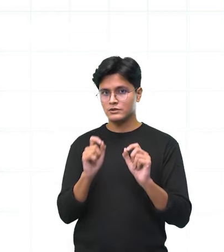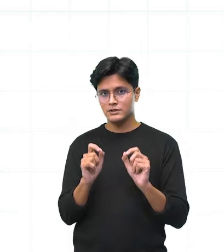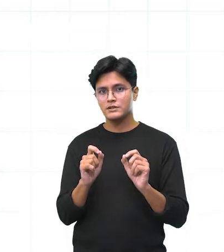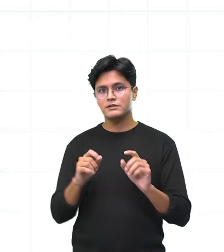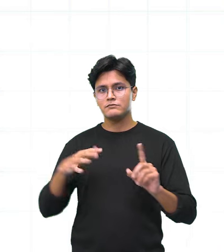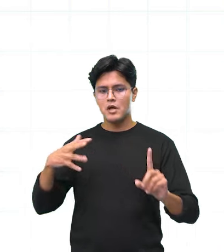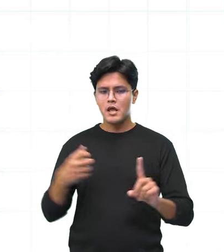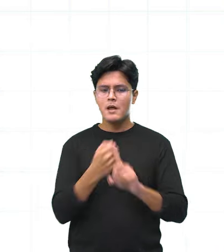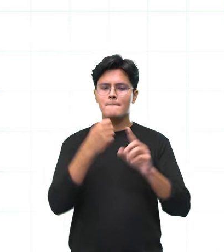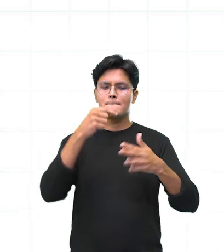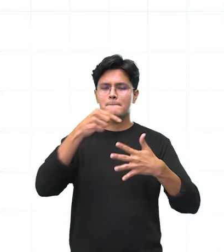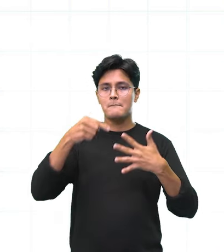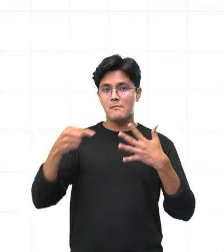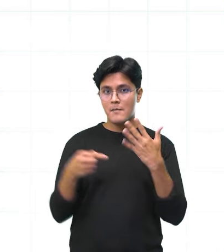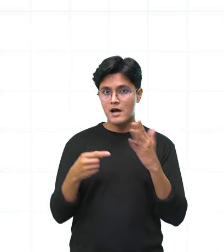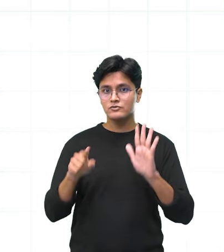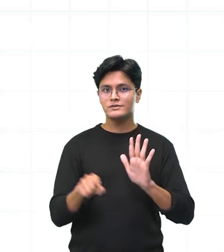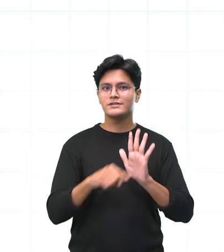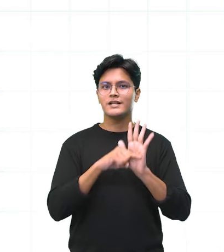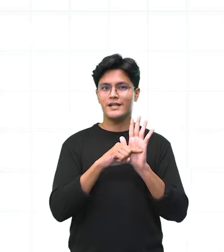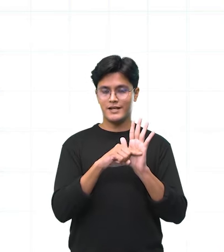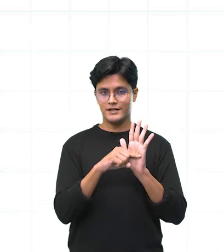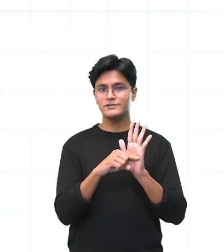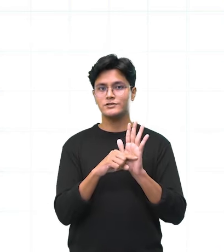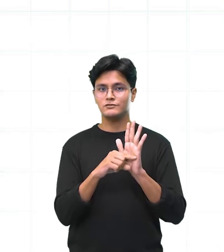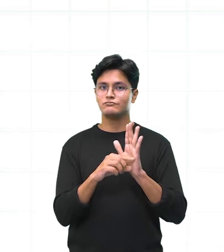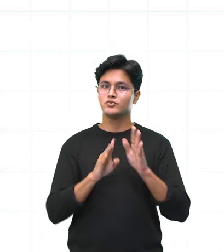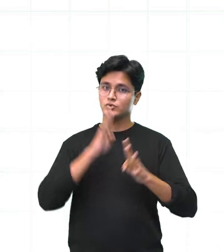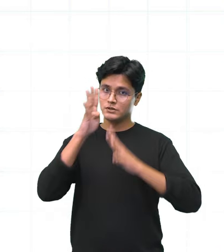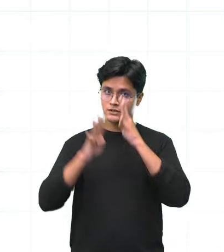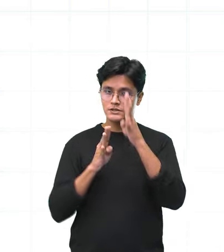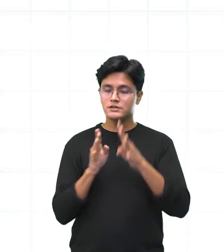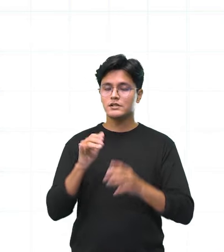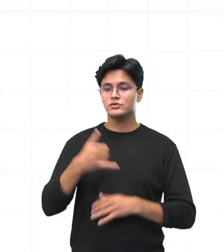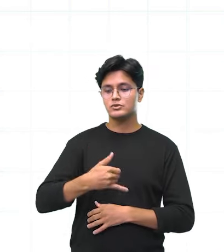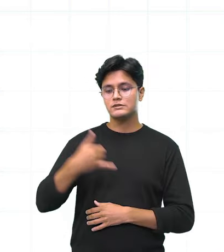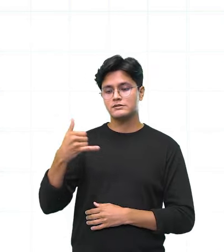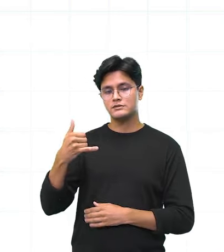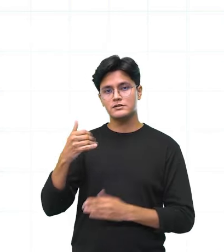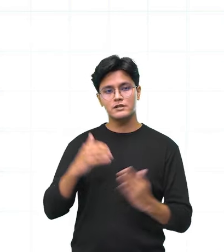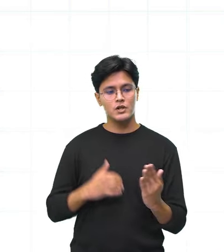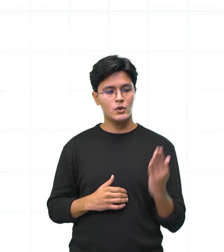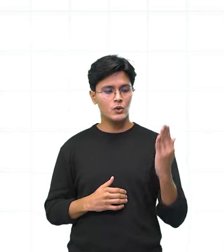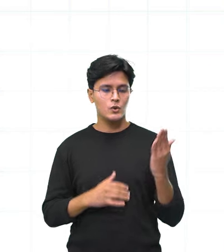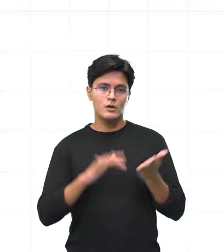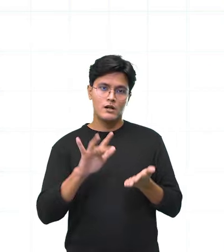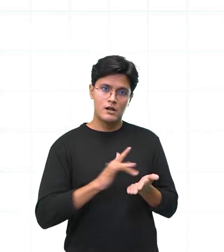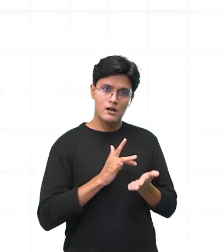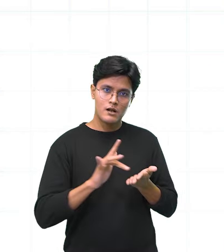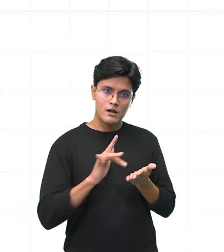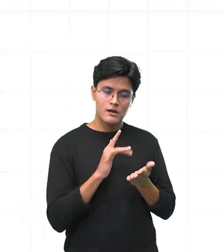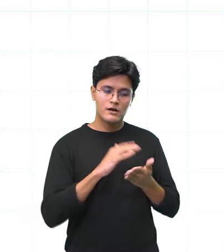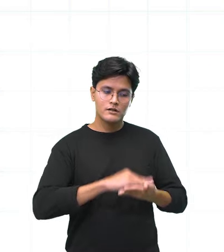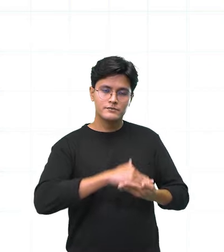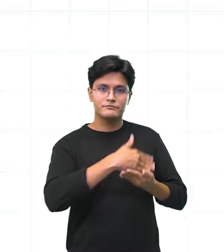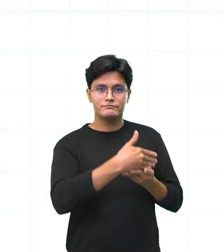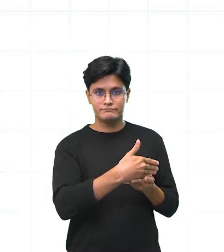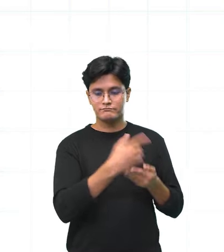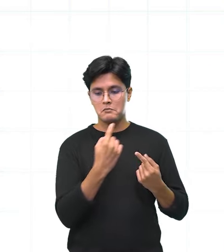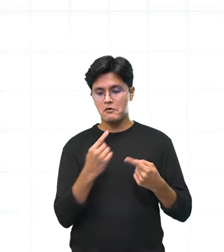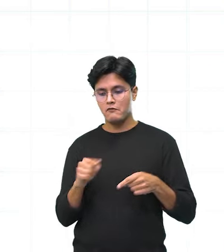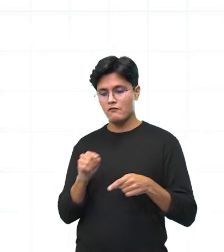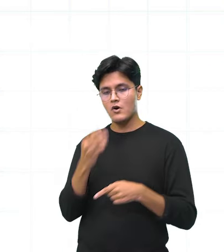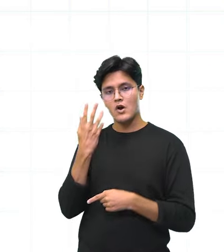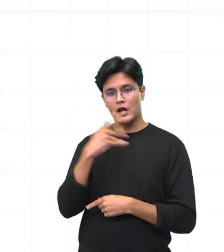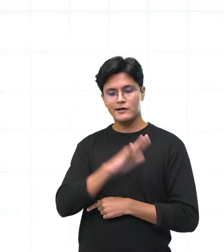impactos negativos que o excesso de tela causa nas nossas crianças, tá vendo? Inclusive